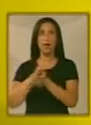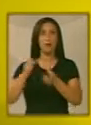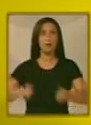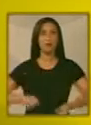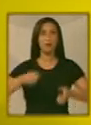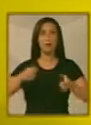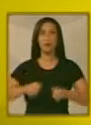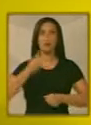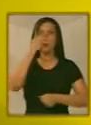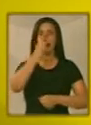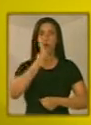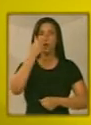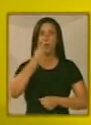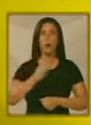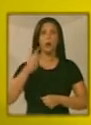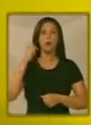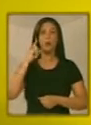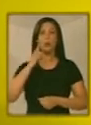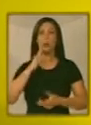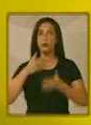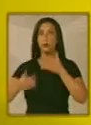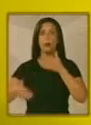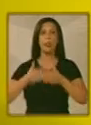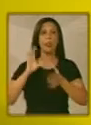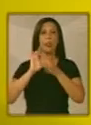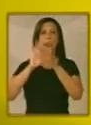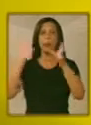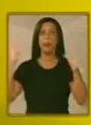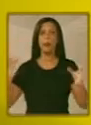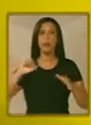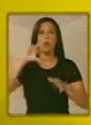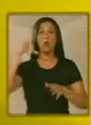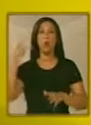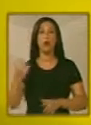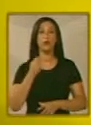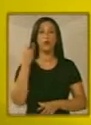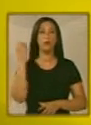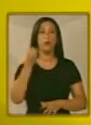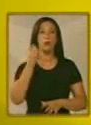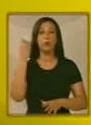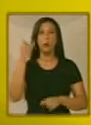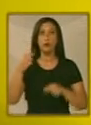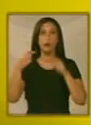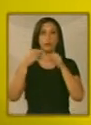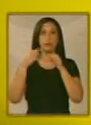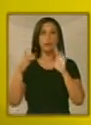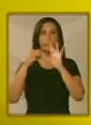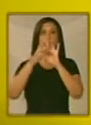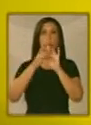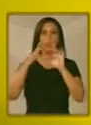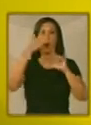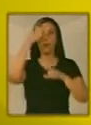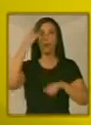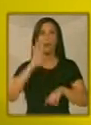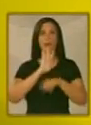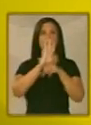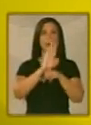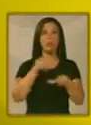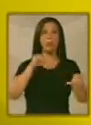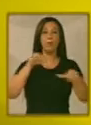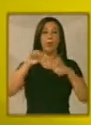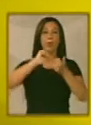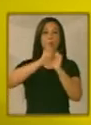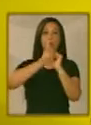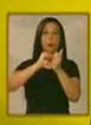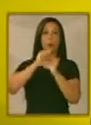cegos. Eu tenho voluntários com problemas auditivos. Então, eu acho que é muito importante a participação desses voluntários. Porque é um